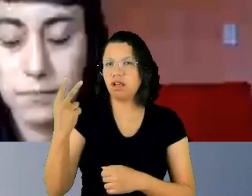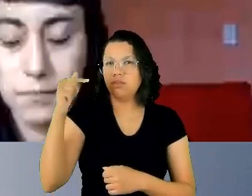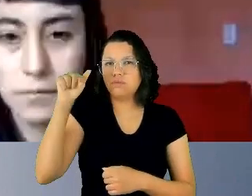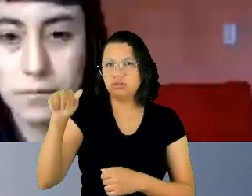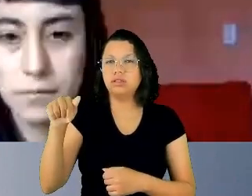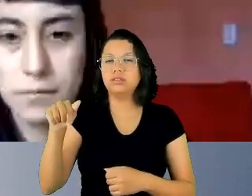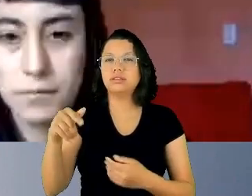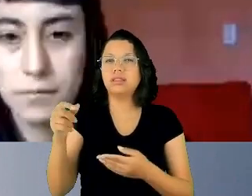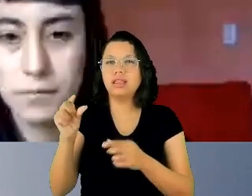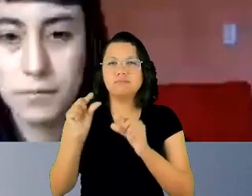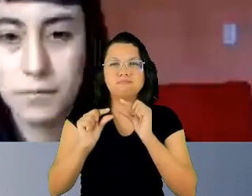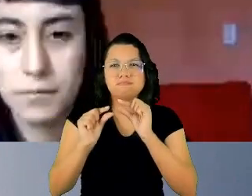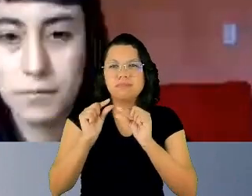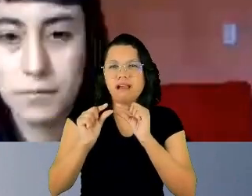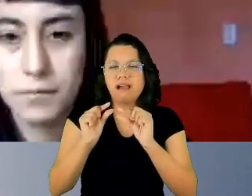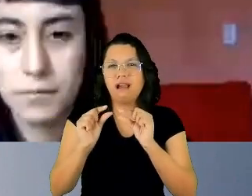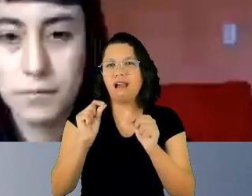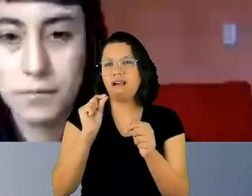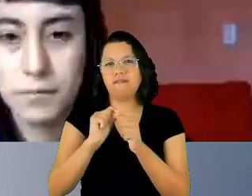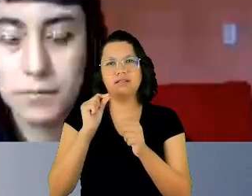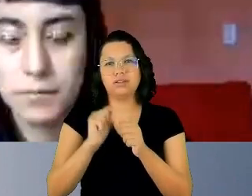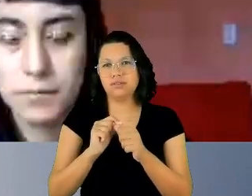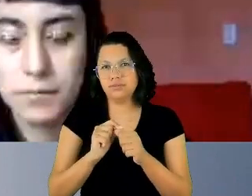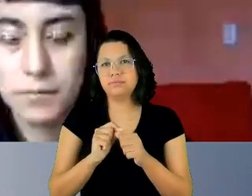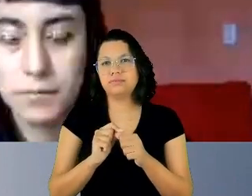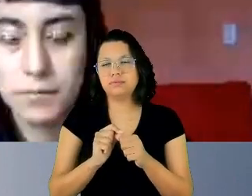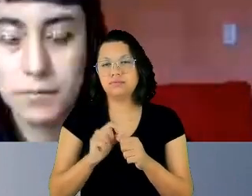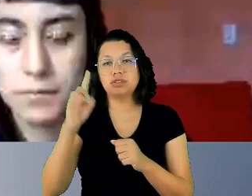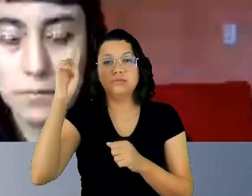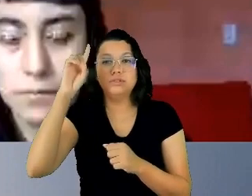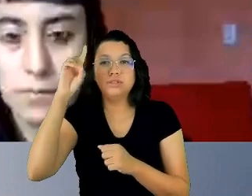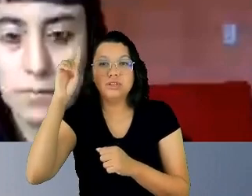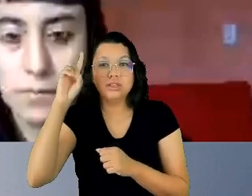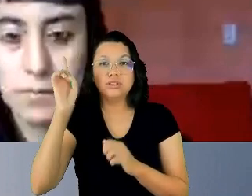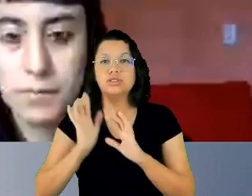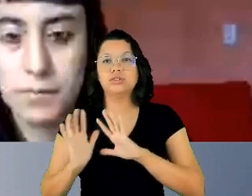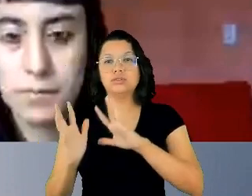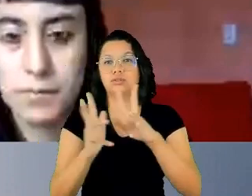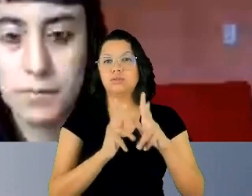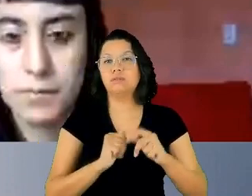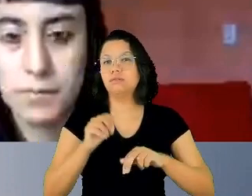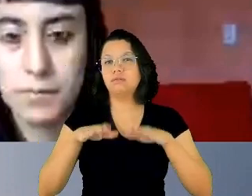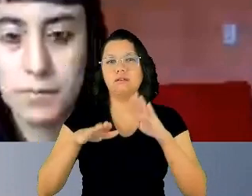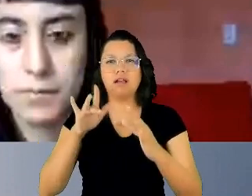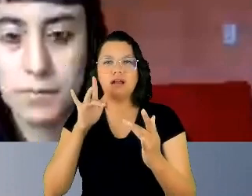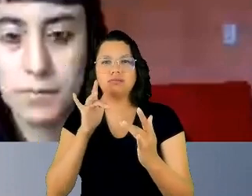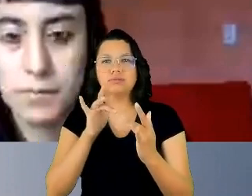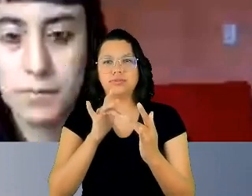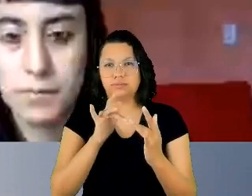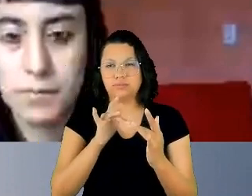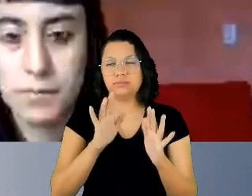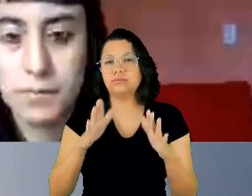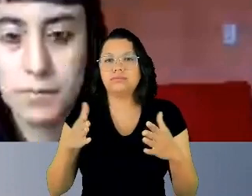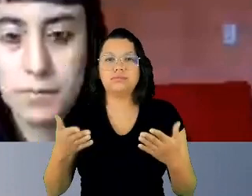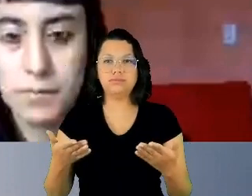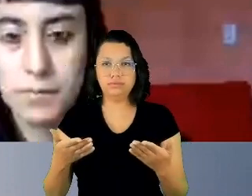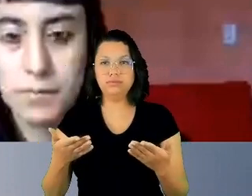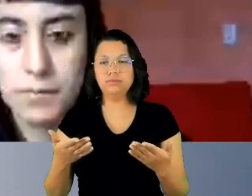nas mínimas ações ou no nosso dia a dia, em todo e qualquer contato. Então,